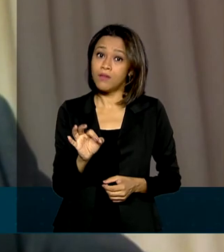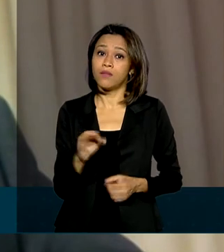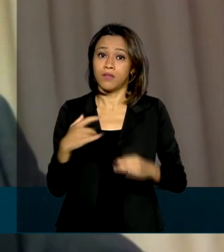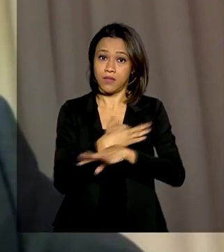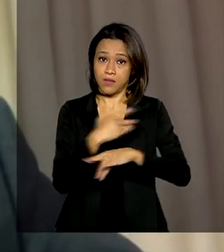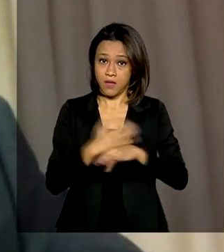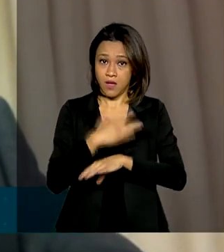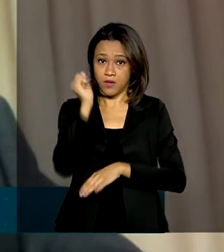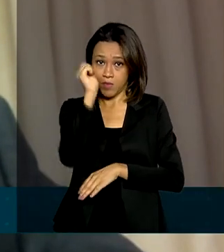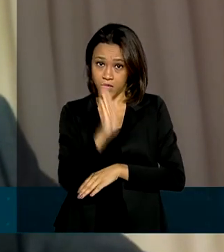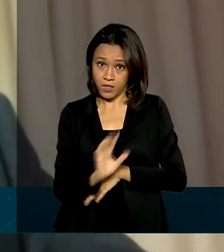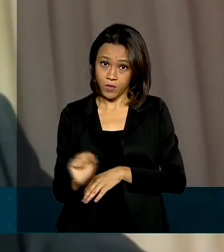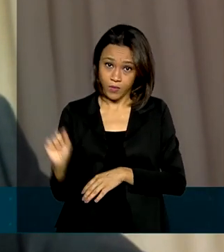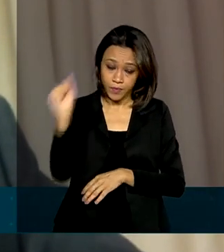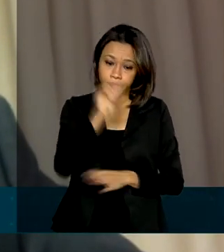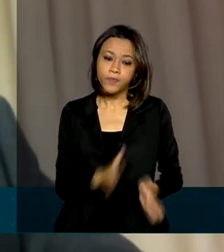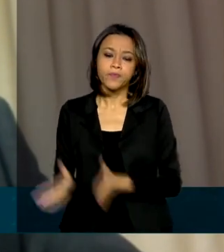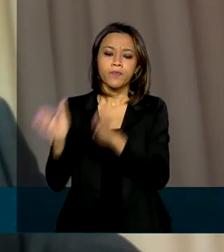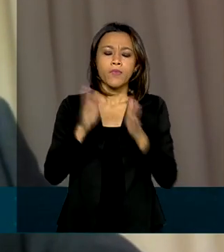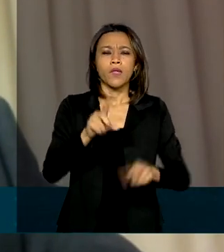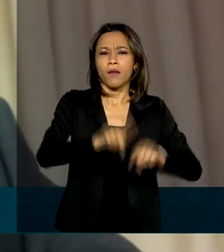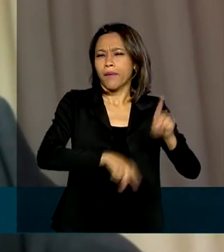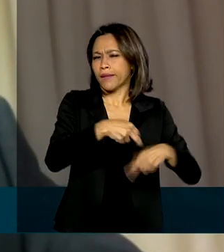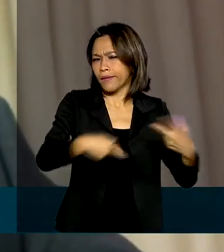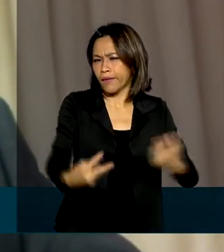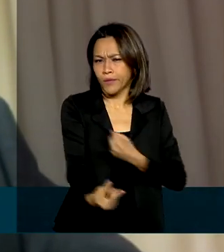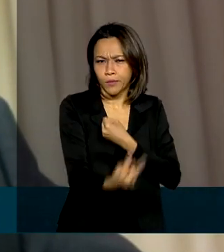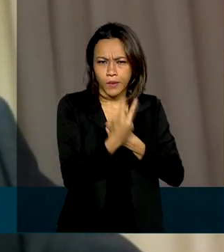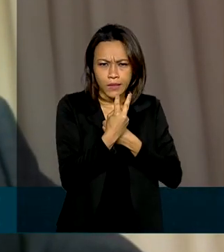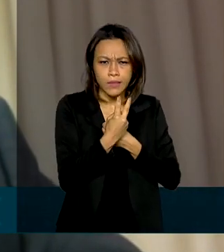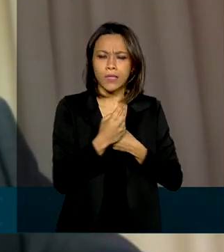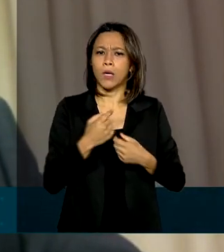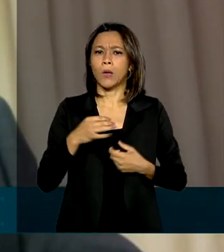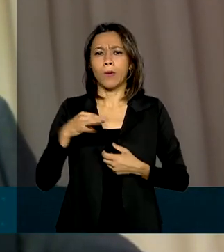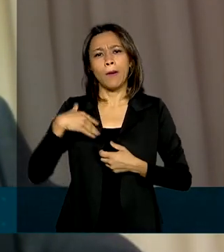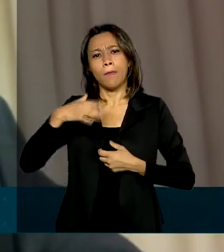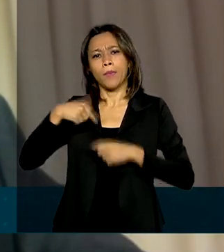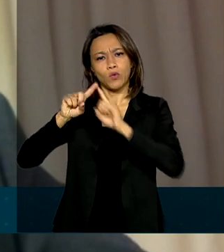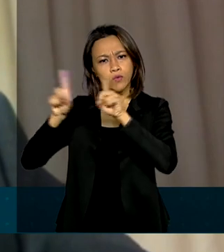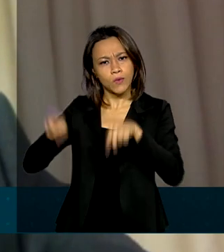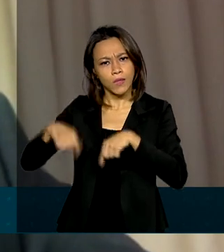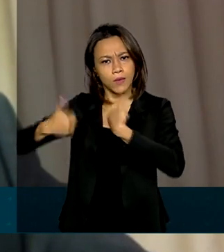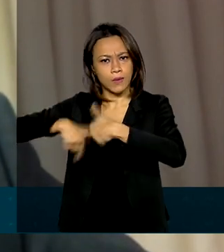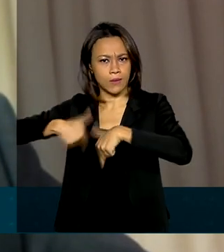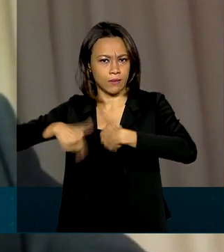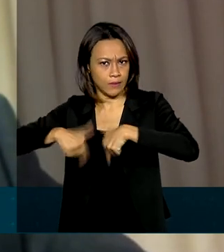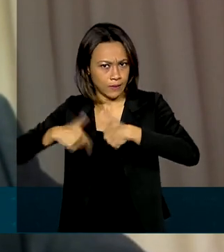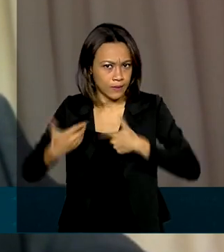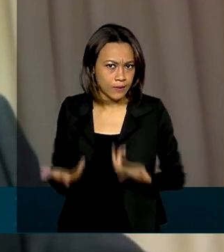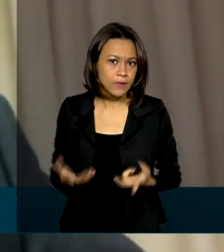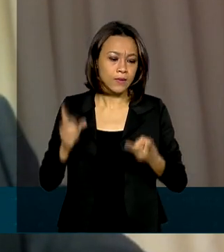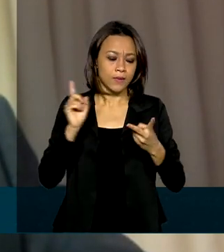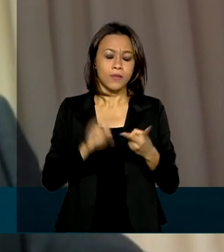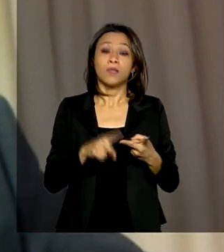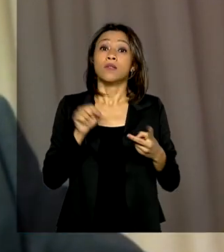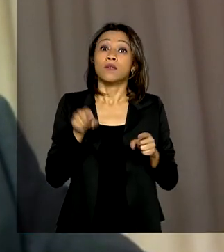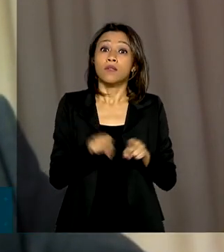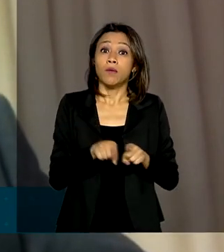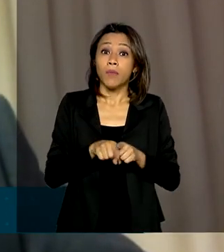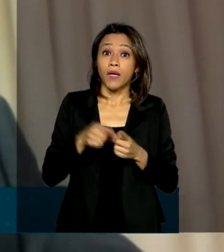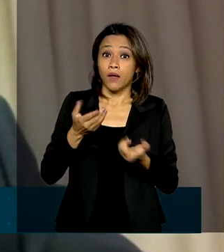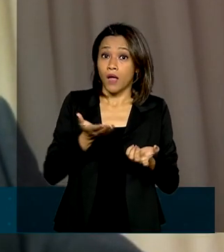de equipamentos de proteção individual, EPI, para todos os trabalhadores do SUS, aquisição de gêneros